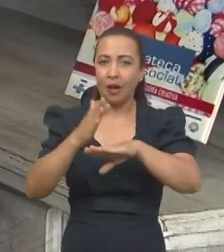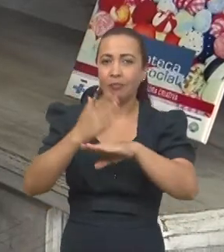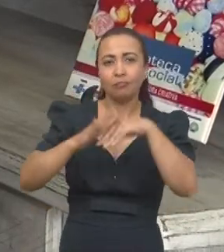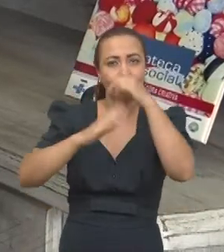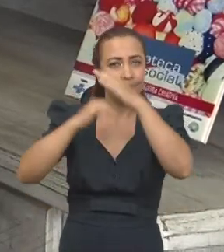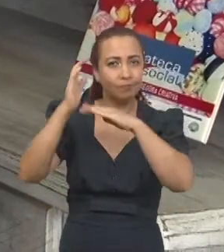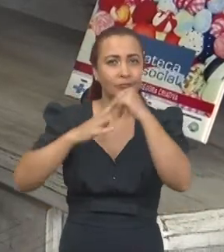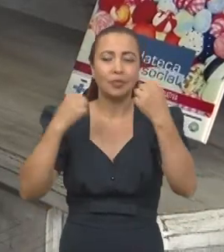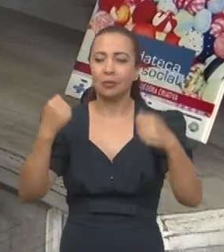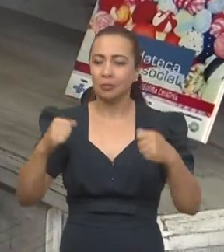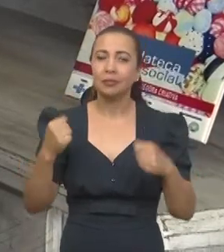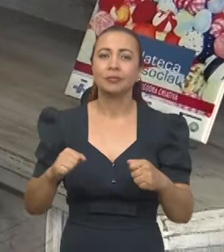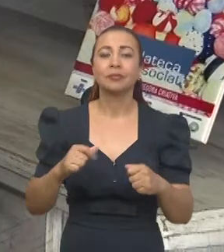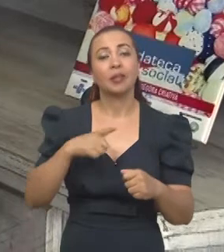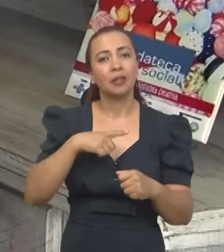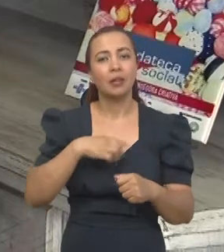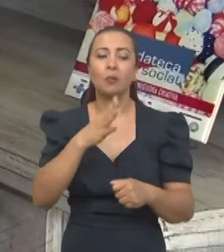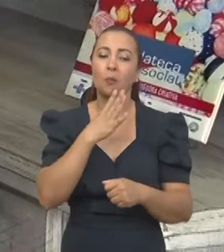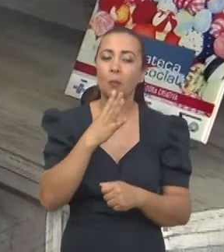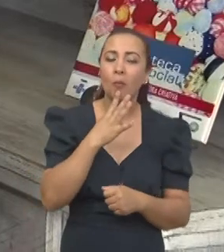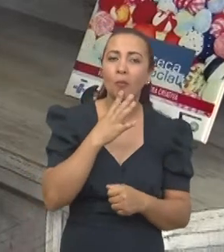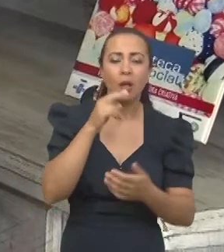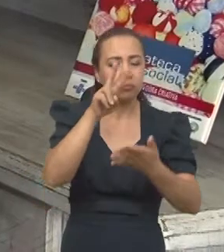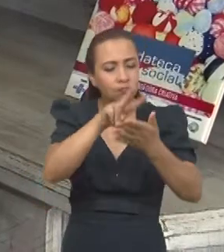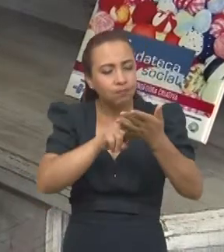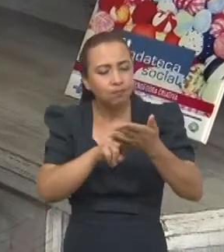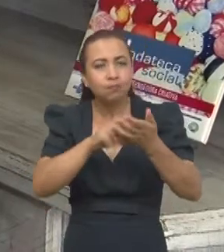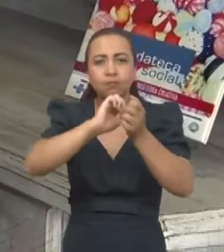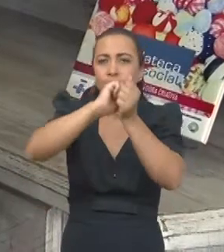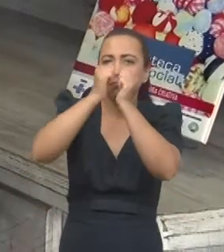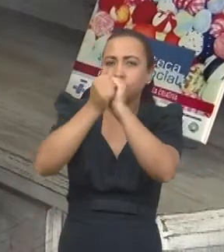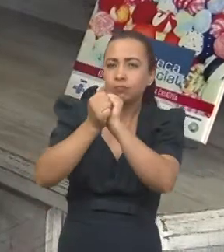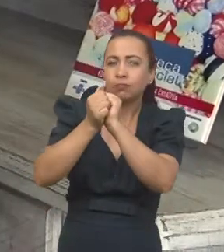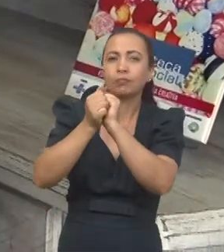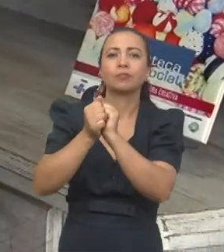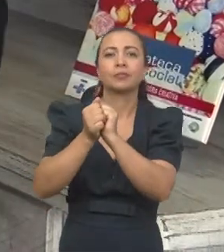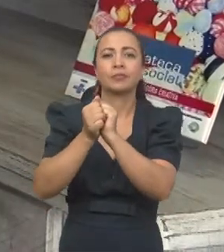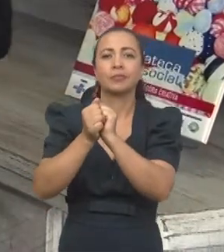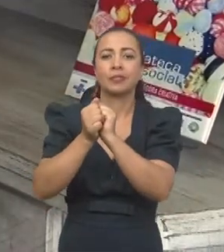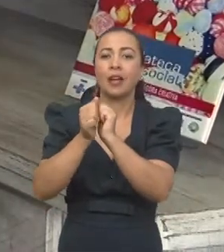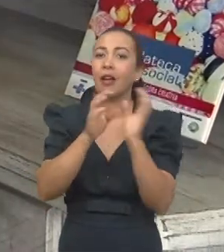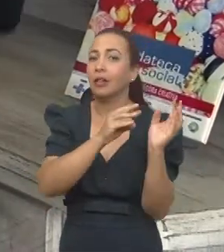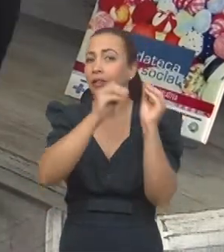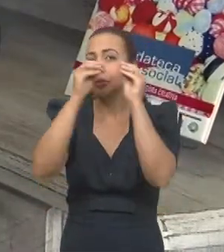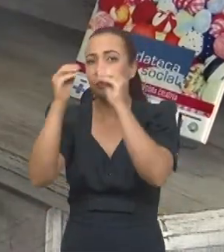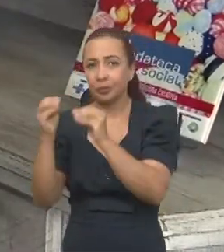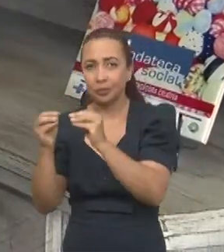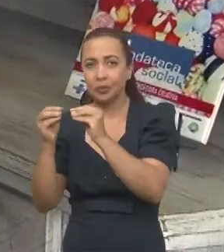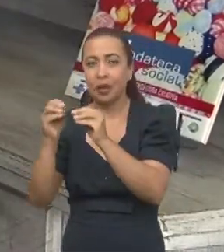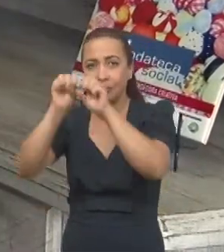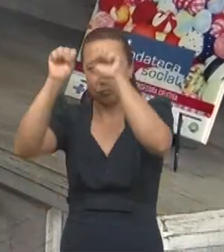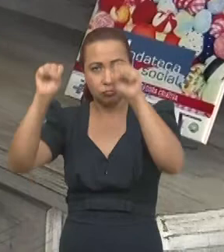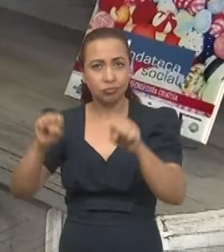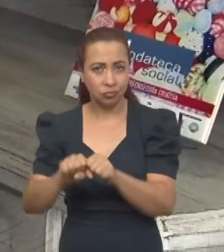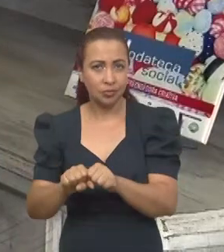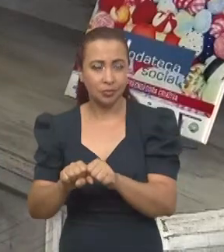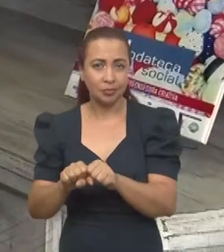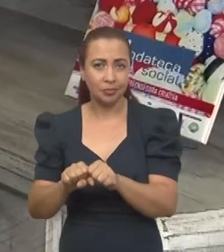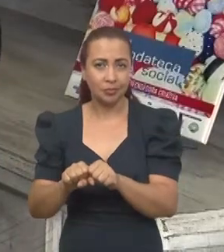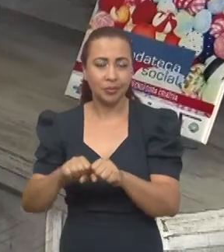ela precisa ser reconhecida, analisada, adequada, né, e retroalimentar o sistema.